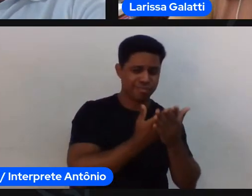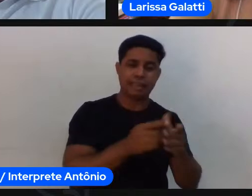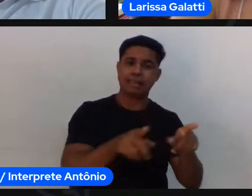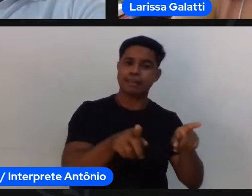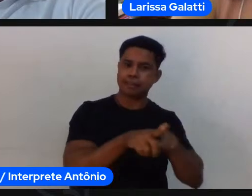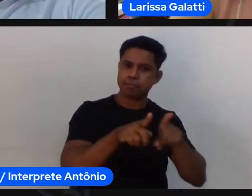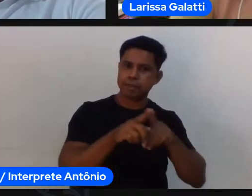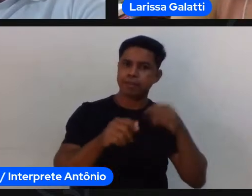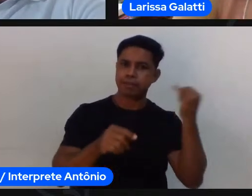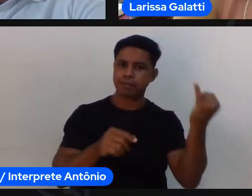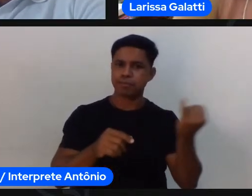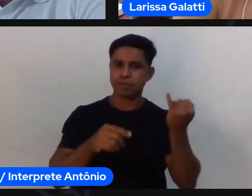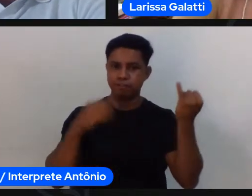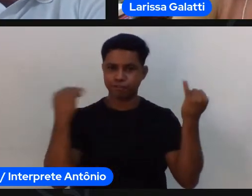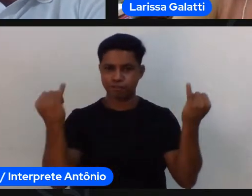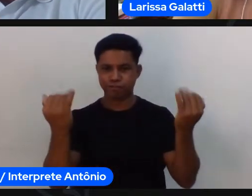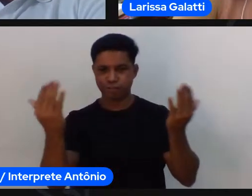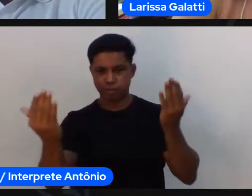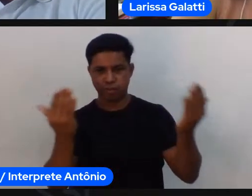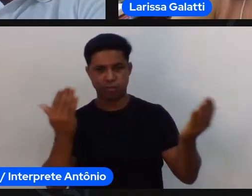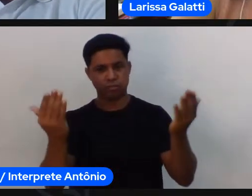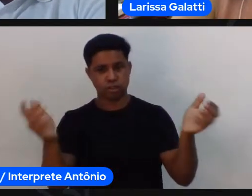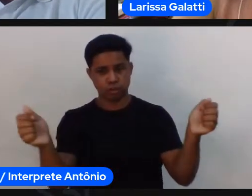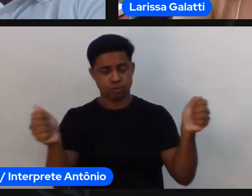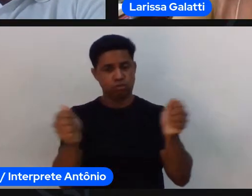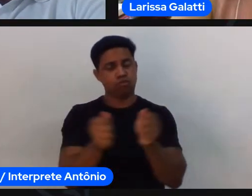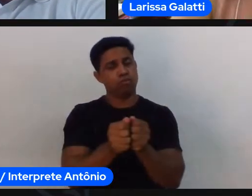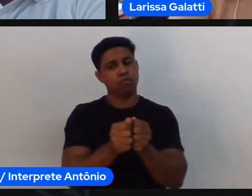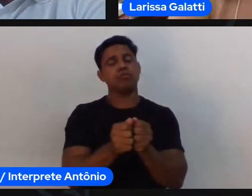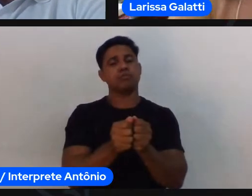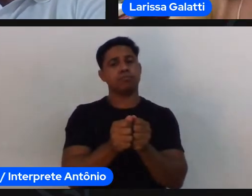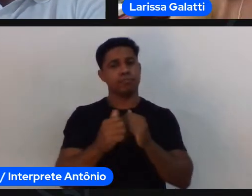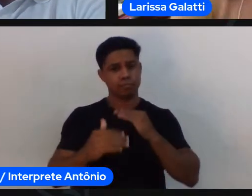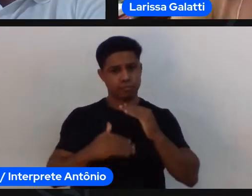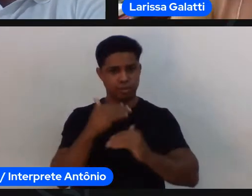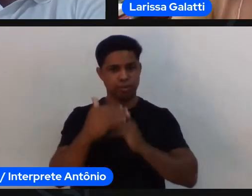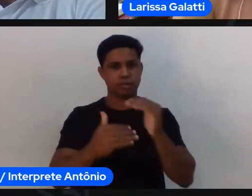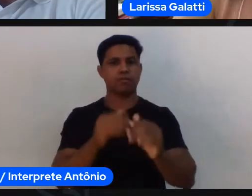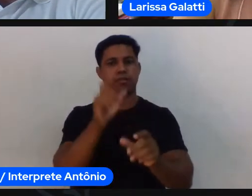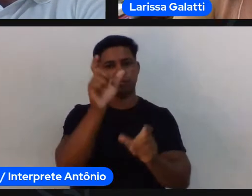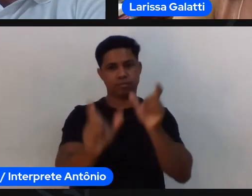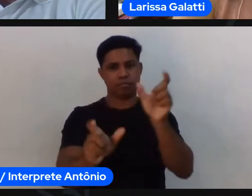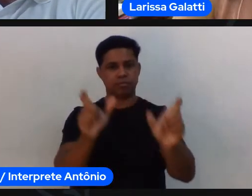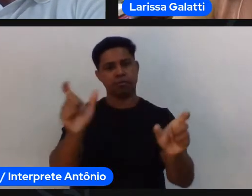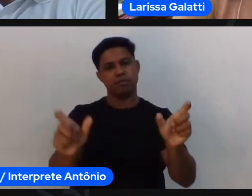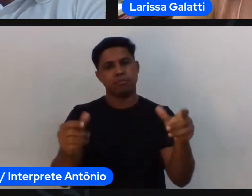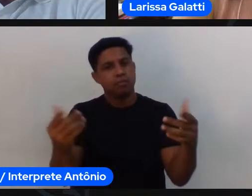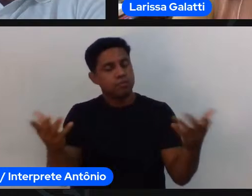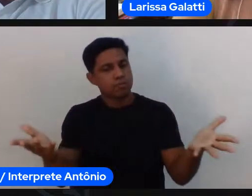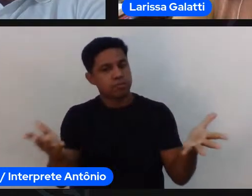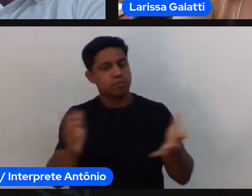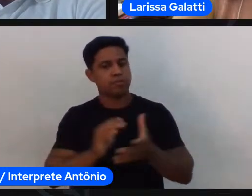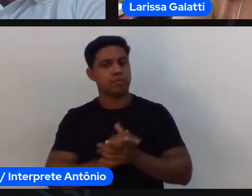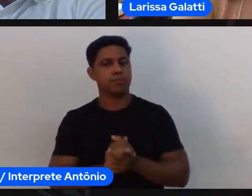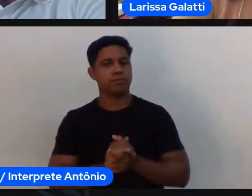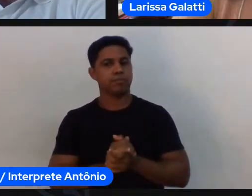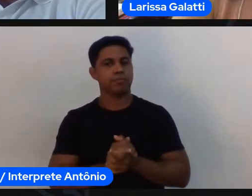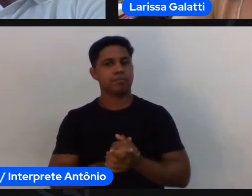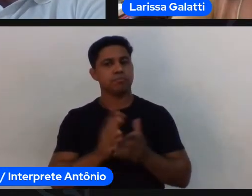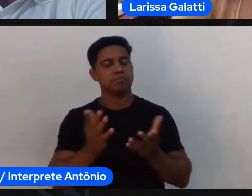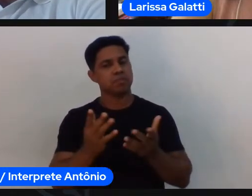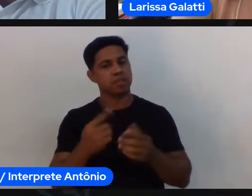pessoas então eu tô privando ela de outra pra castigar de uma acho que não é bem por aí né acho que é algo pra se pensar